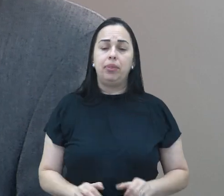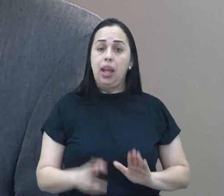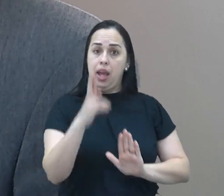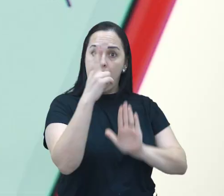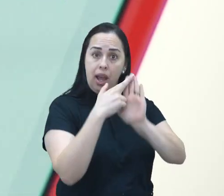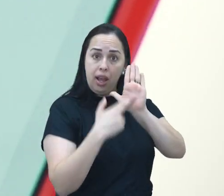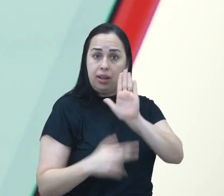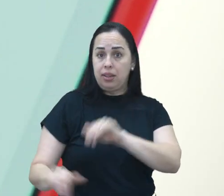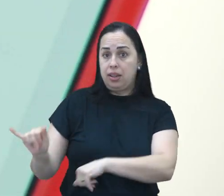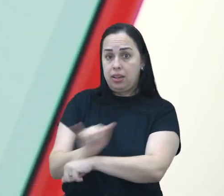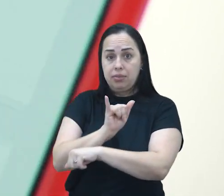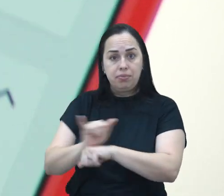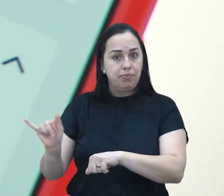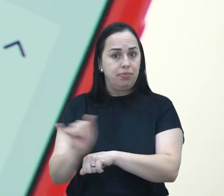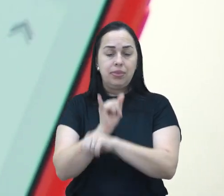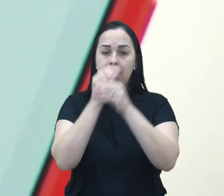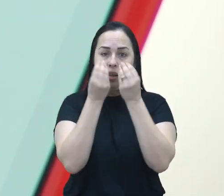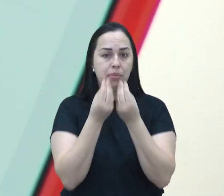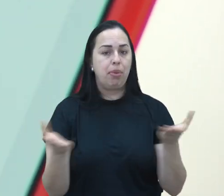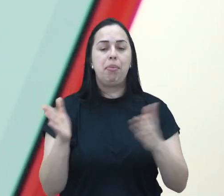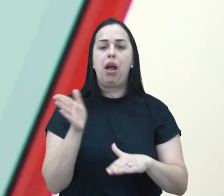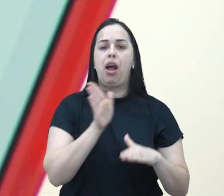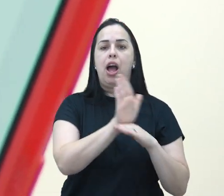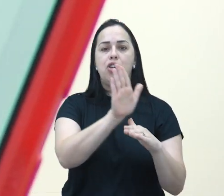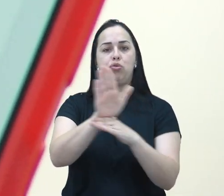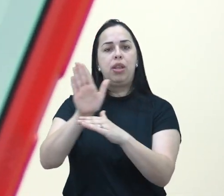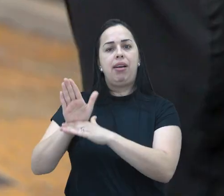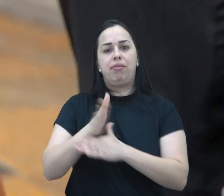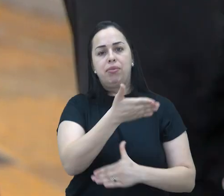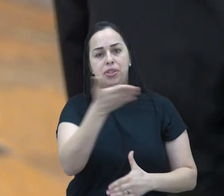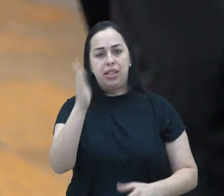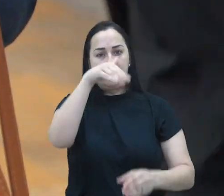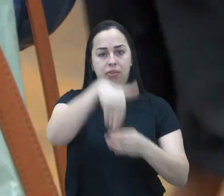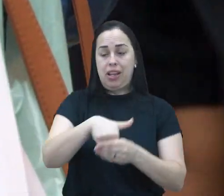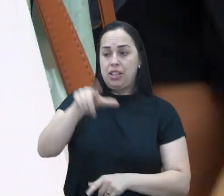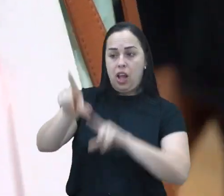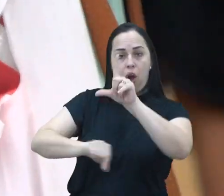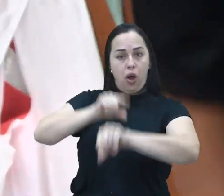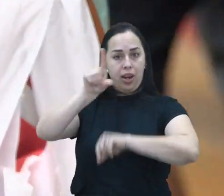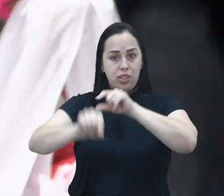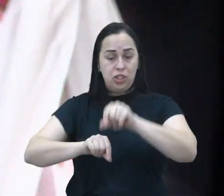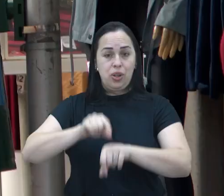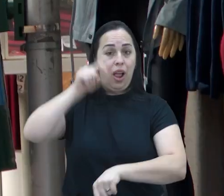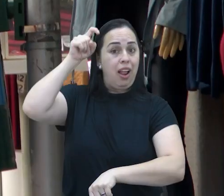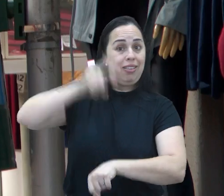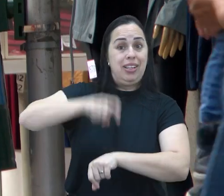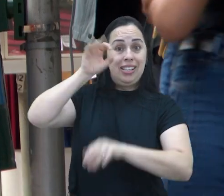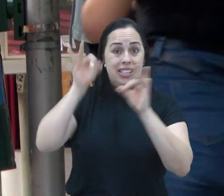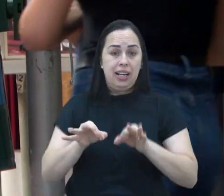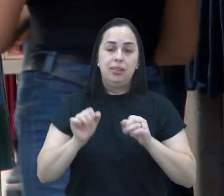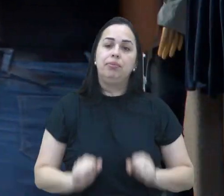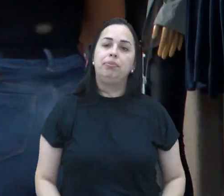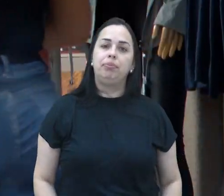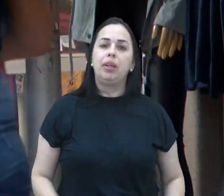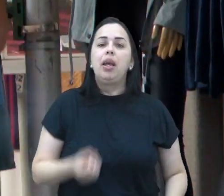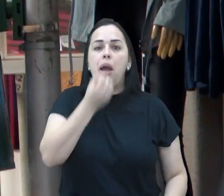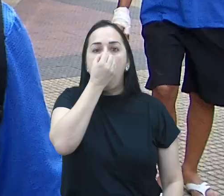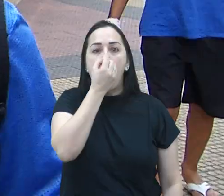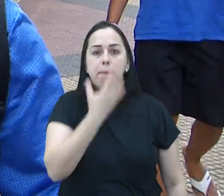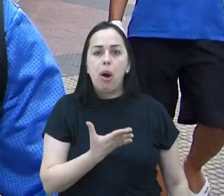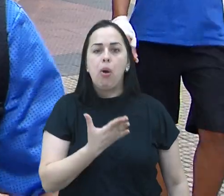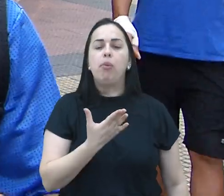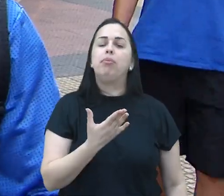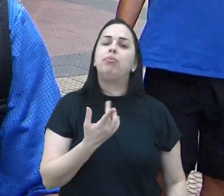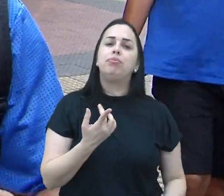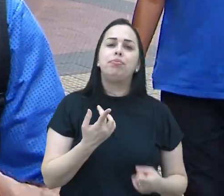votações. São regras e ferramentas disponibilizadas para ajudar o eleitor a fazer a escolha certa na hora de votar.